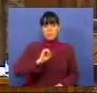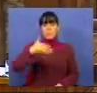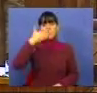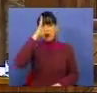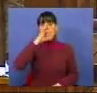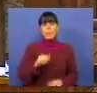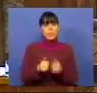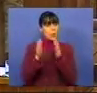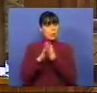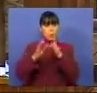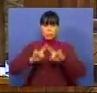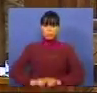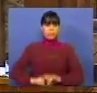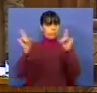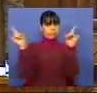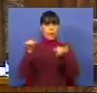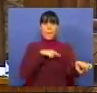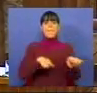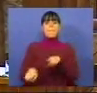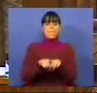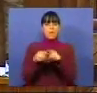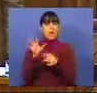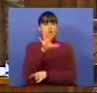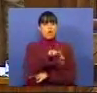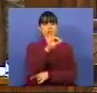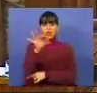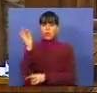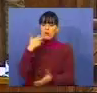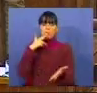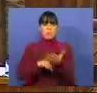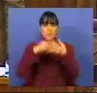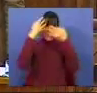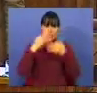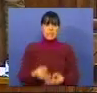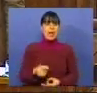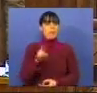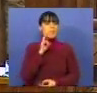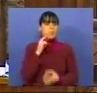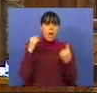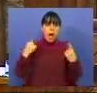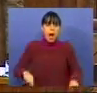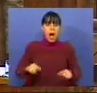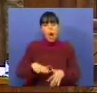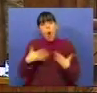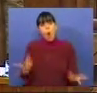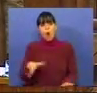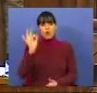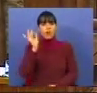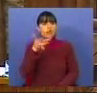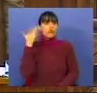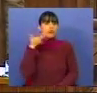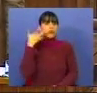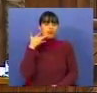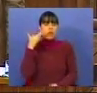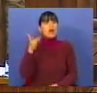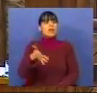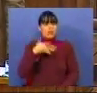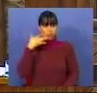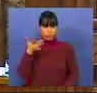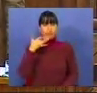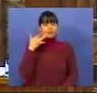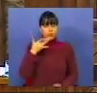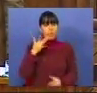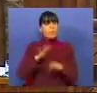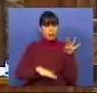toda a diferença da política é escolhas de seriedade e consistência, ou escolhas de demagogia e demagogia